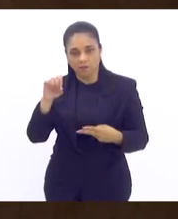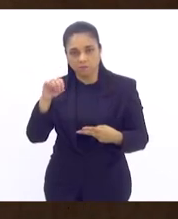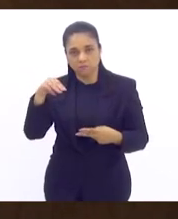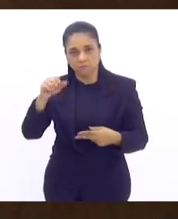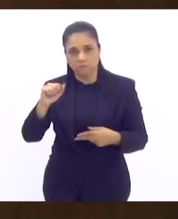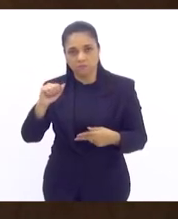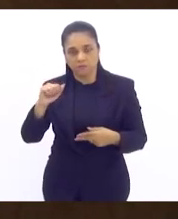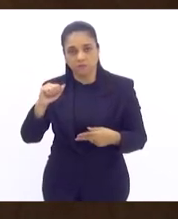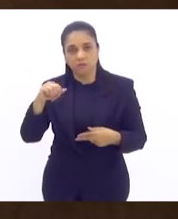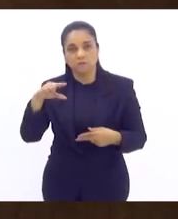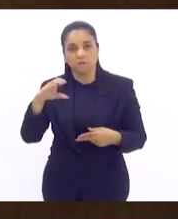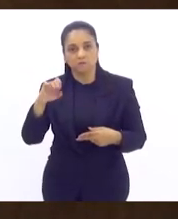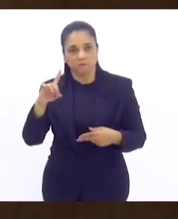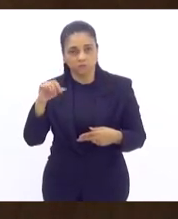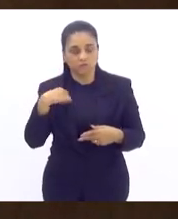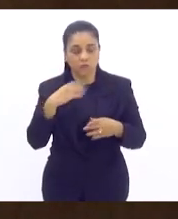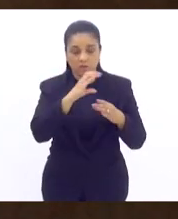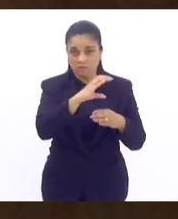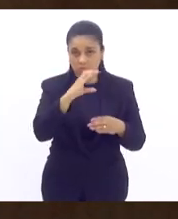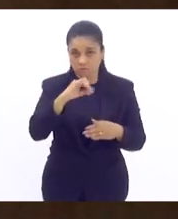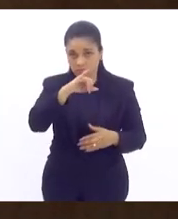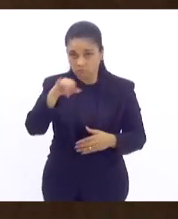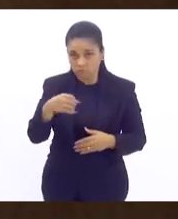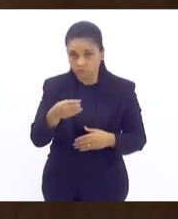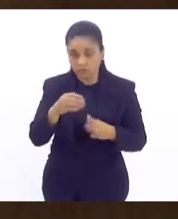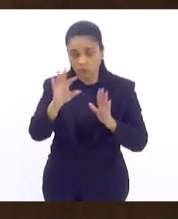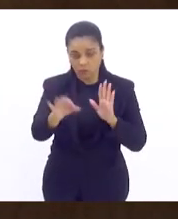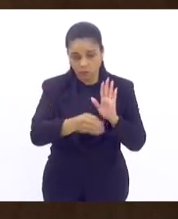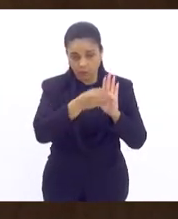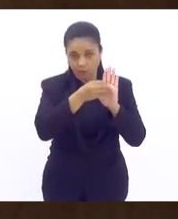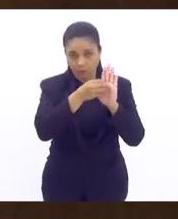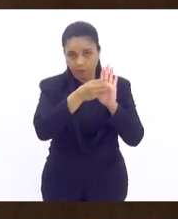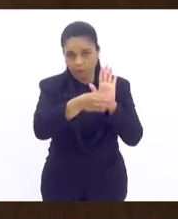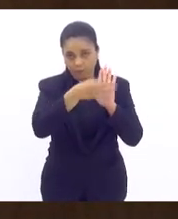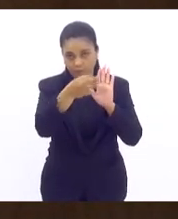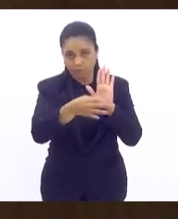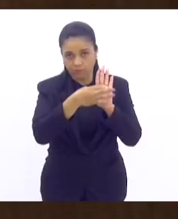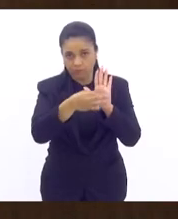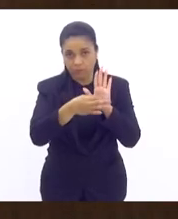quando deu o parecer, através da deputada Verônica,